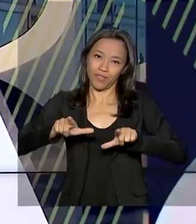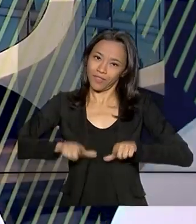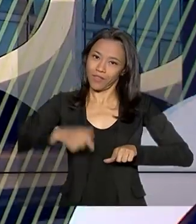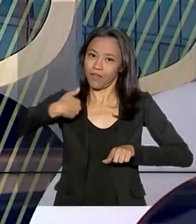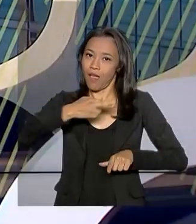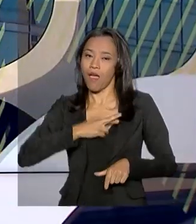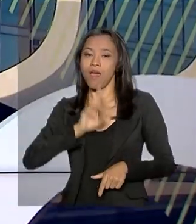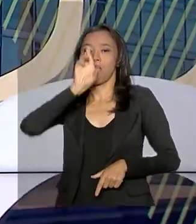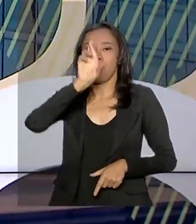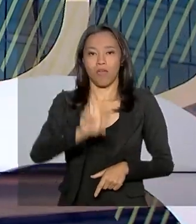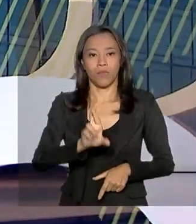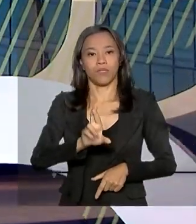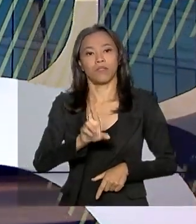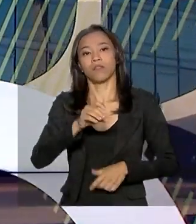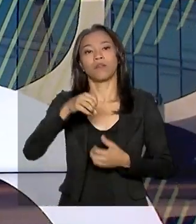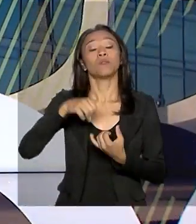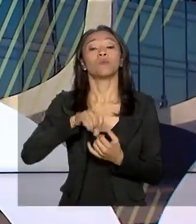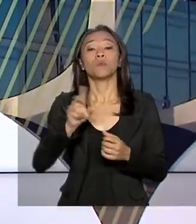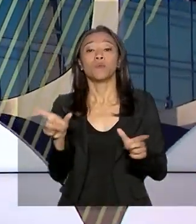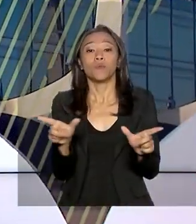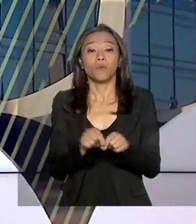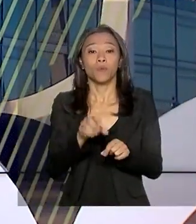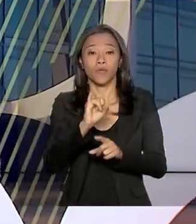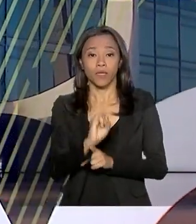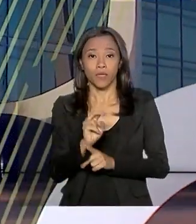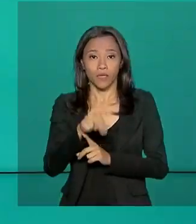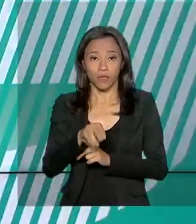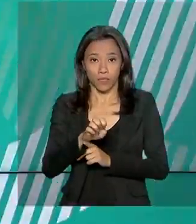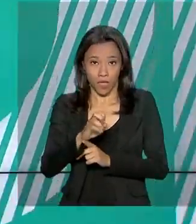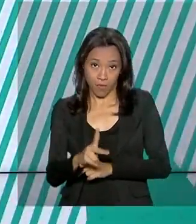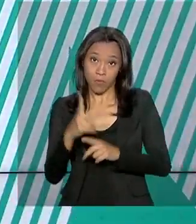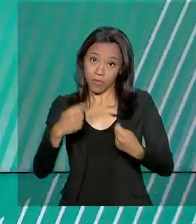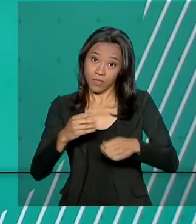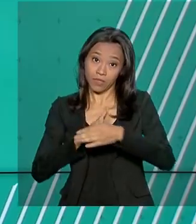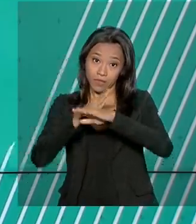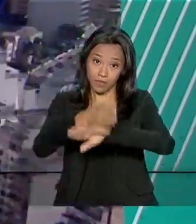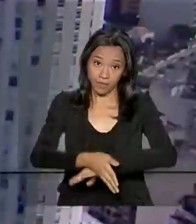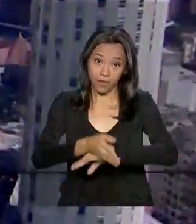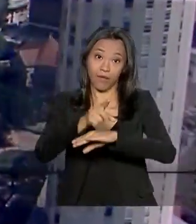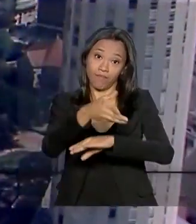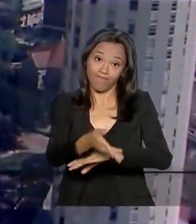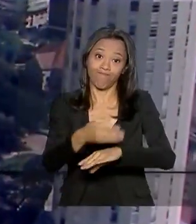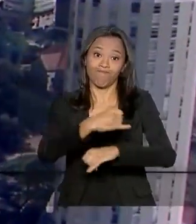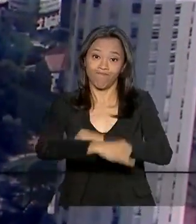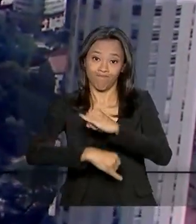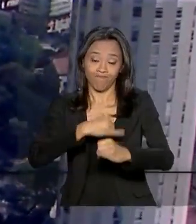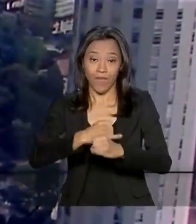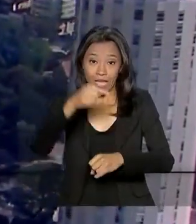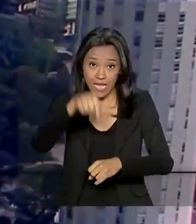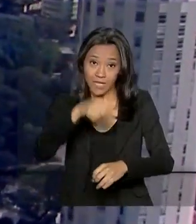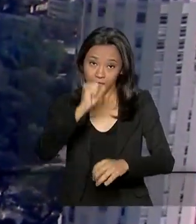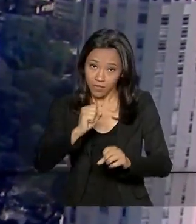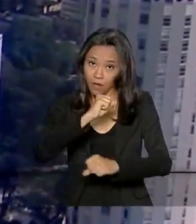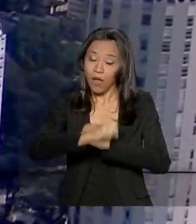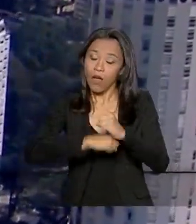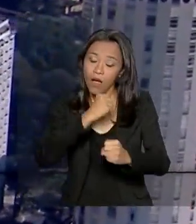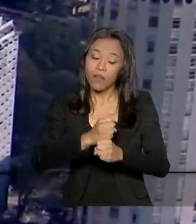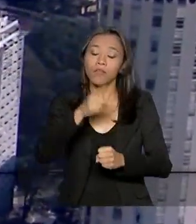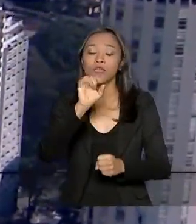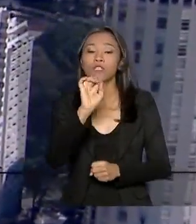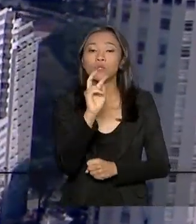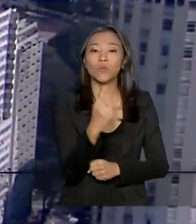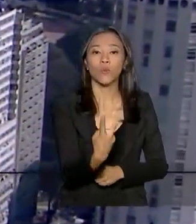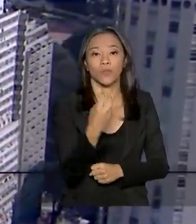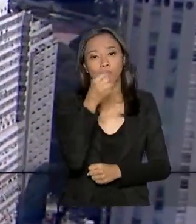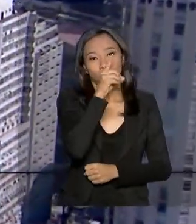representando o INEP. Para participar, é preciso se cadastrar na Rede Nacional de Certificadores. Neste ano, o Enem será em dois